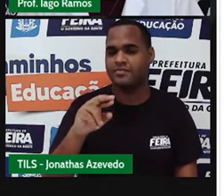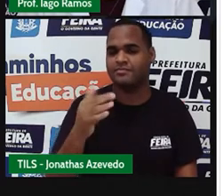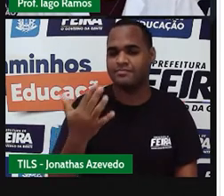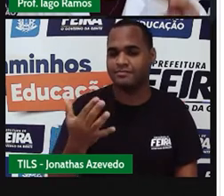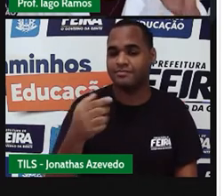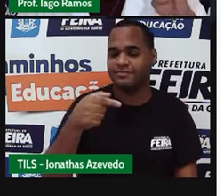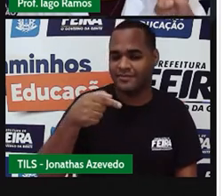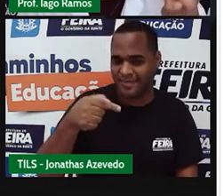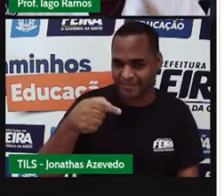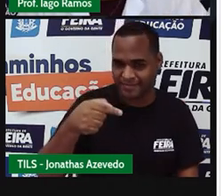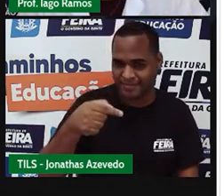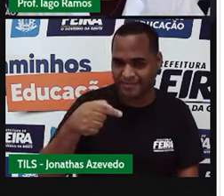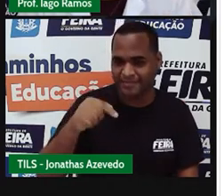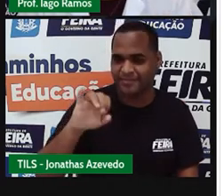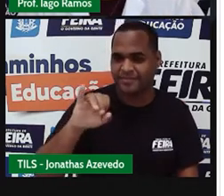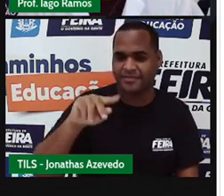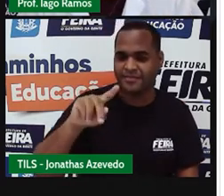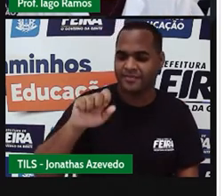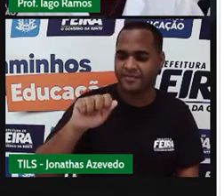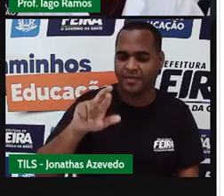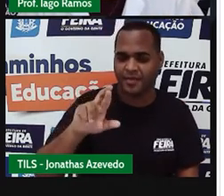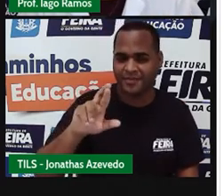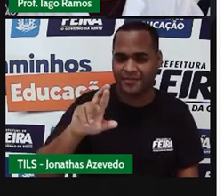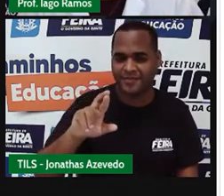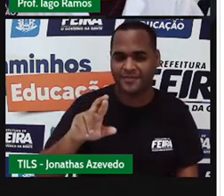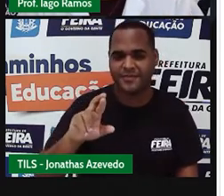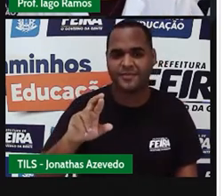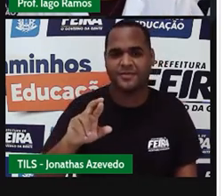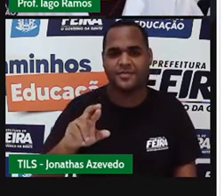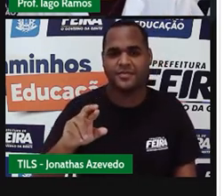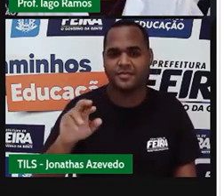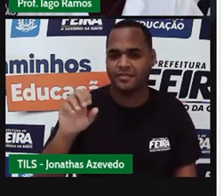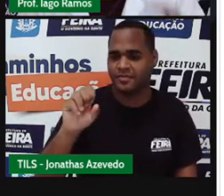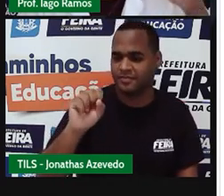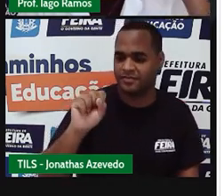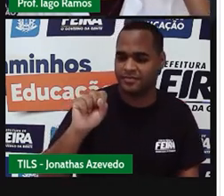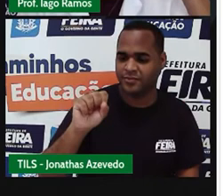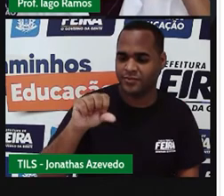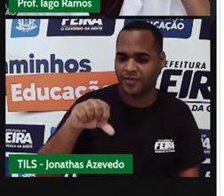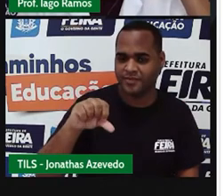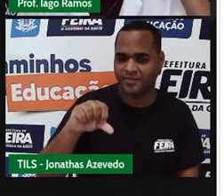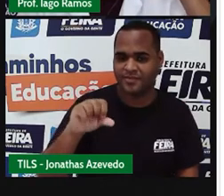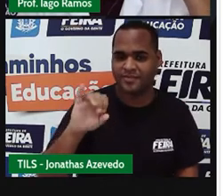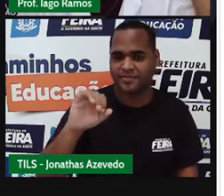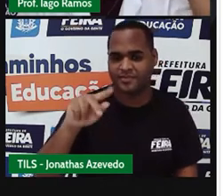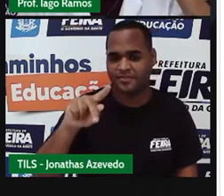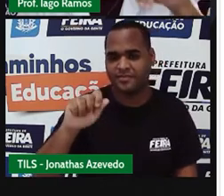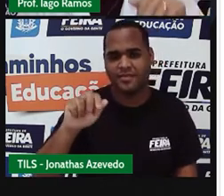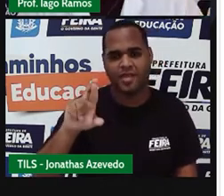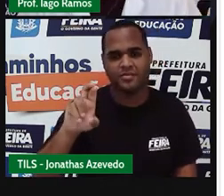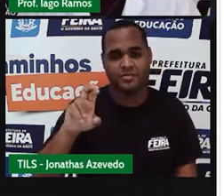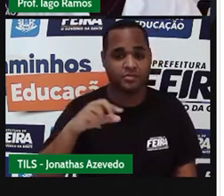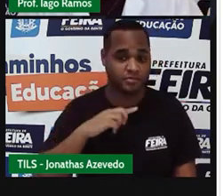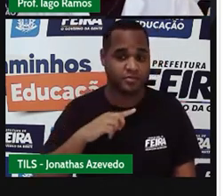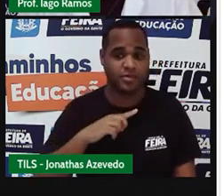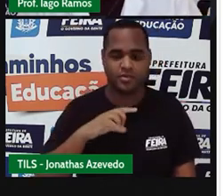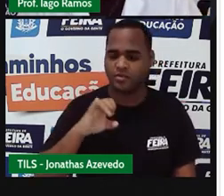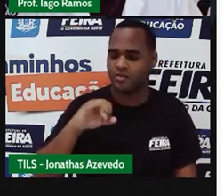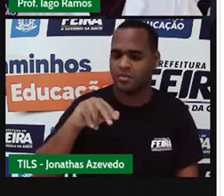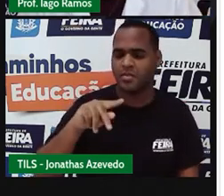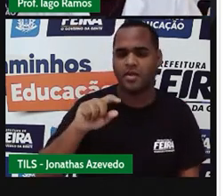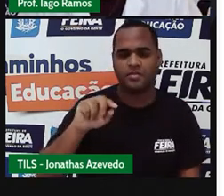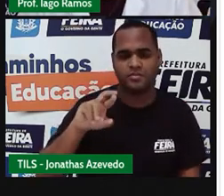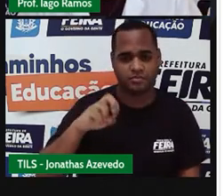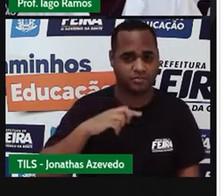7, que é ímpar. 1 mais 8, 9, que é ímpar. Número ímpar. E